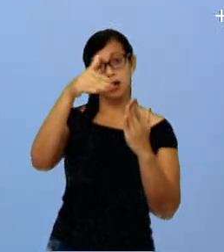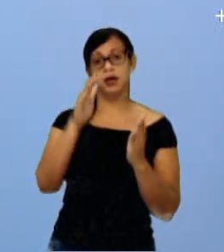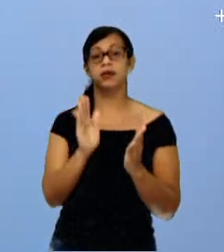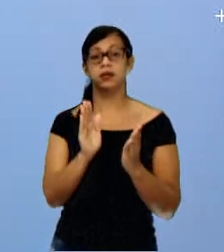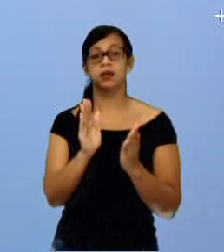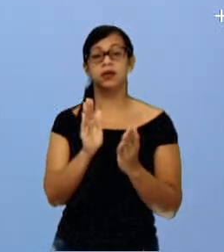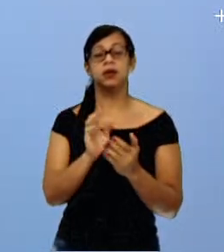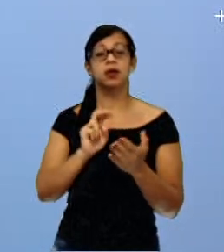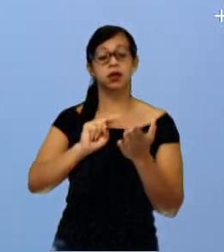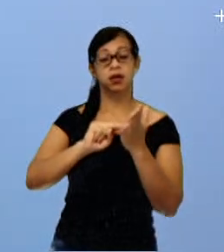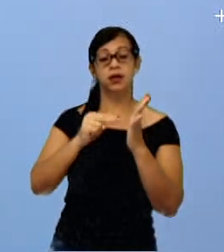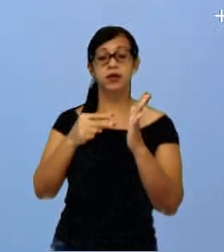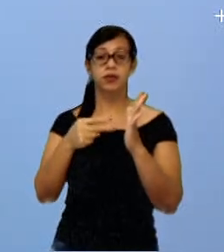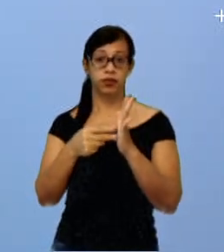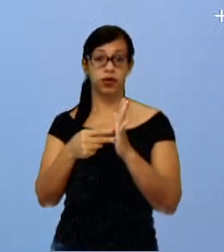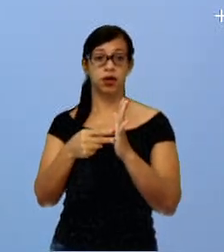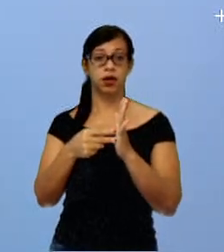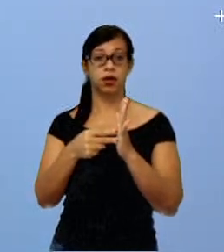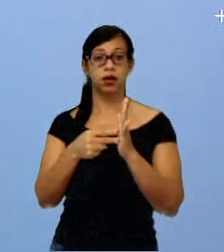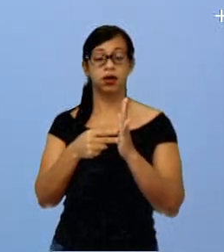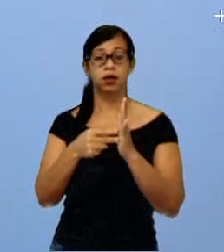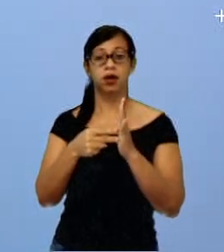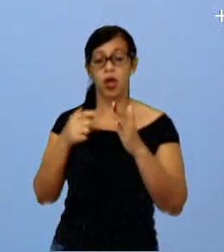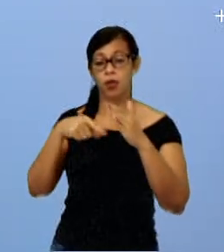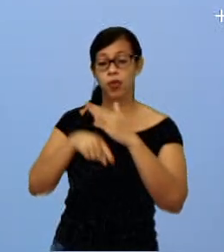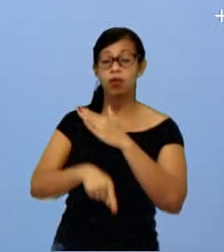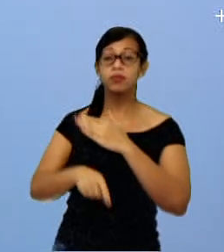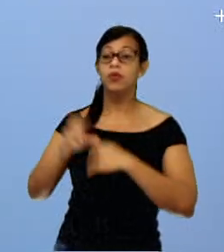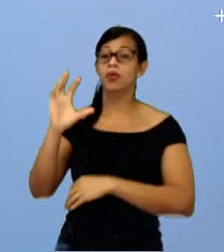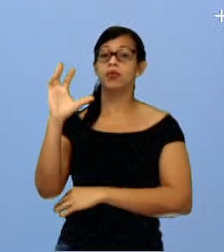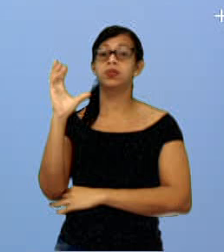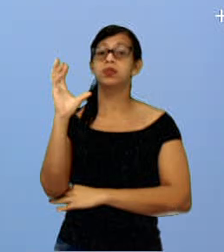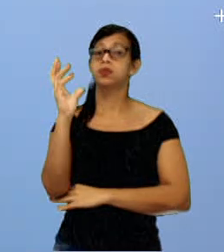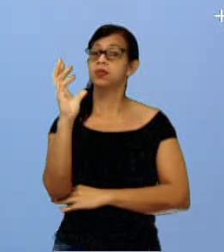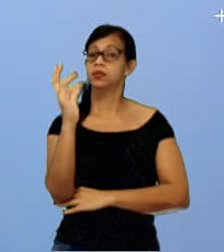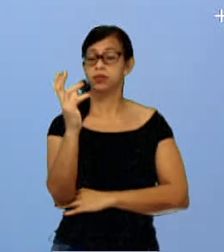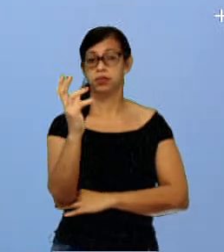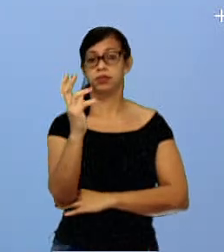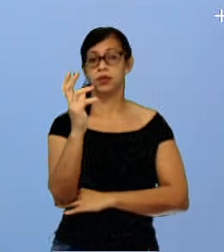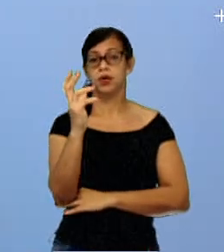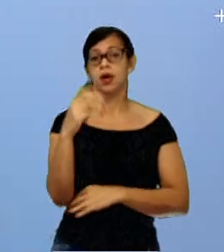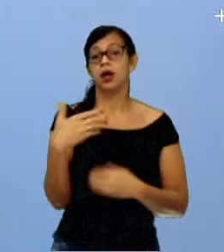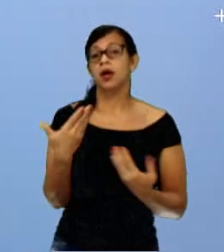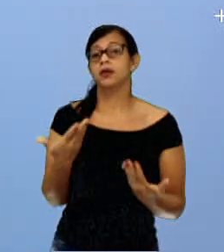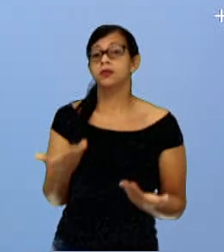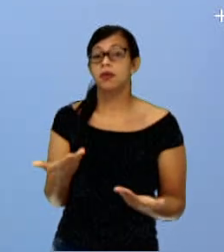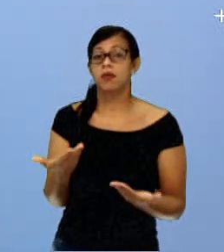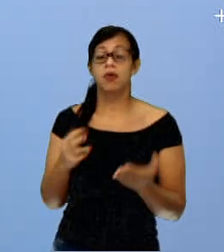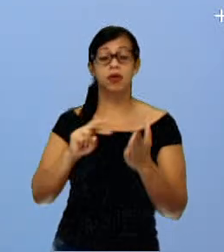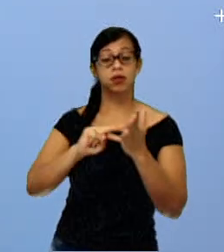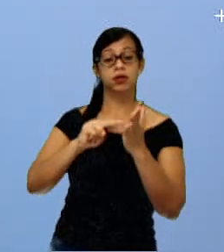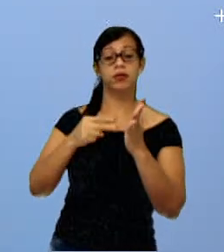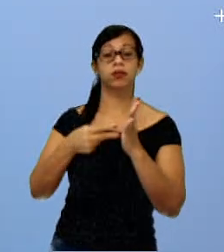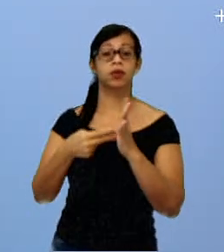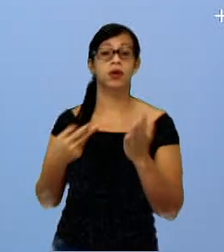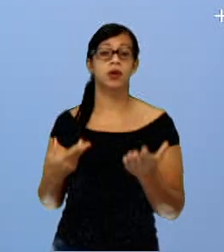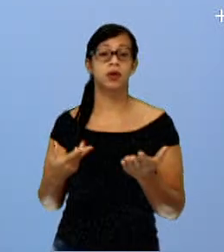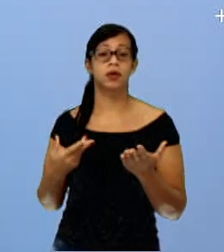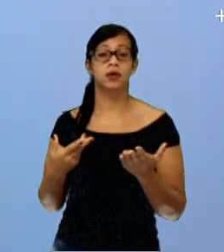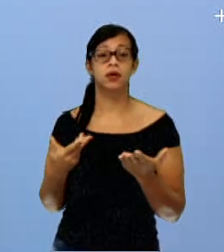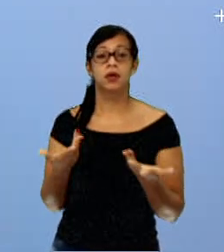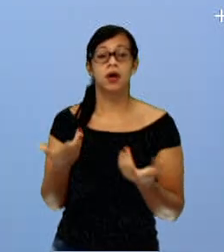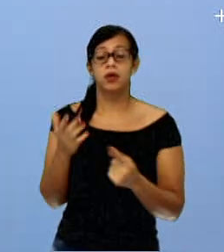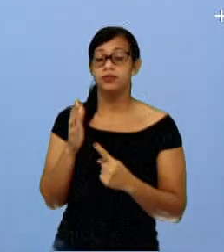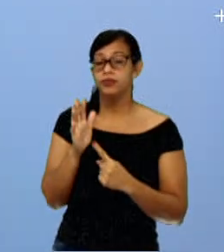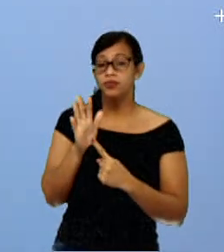natureza. Então, né, muitas pinturas na arte sumier, né, vai dar aquela sensação de, ou